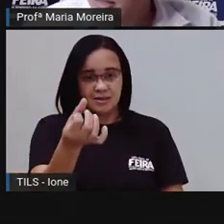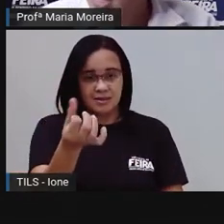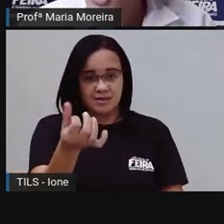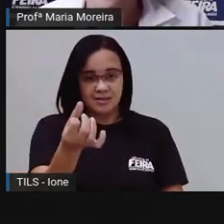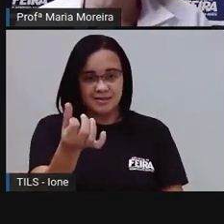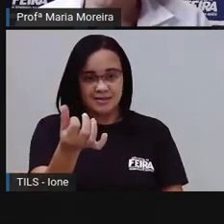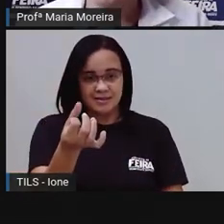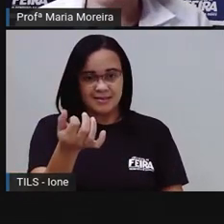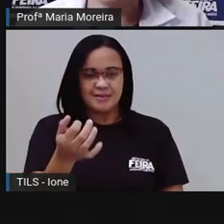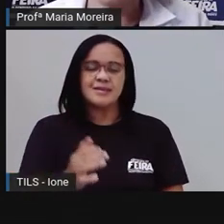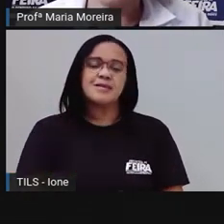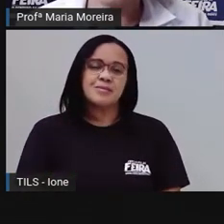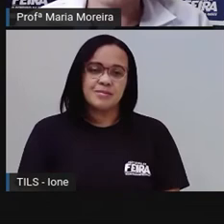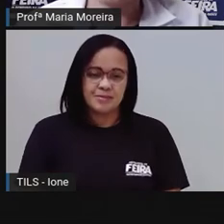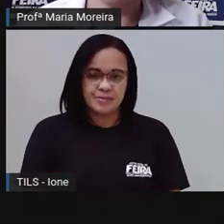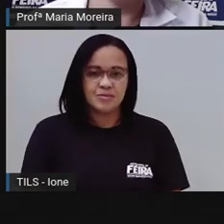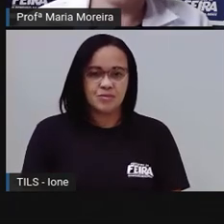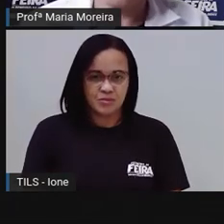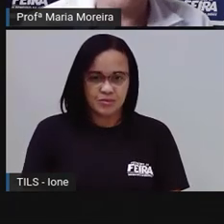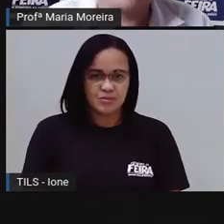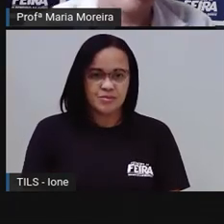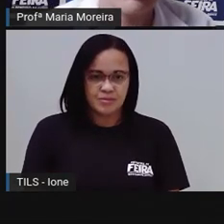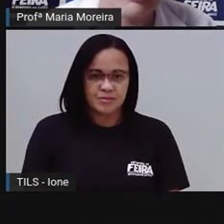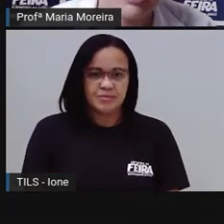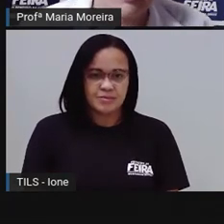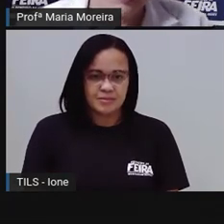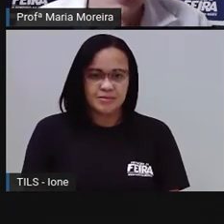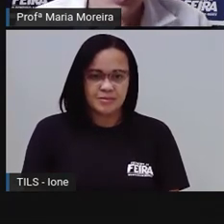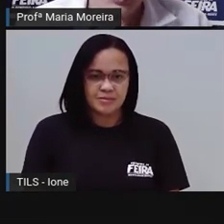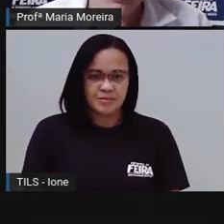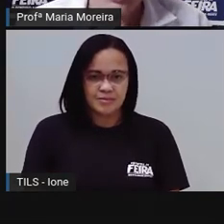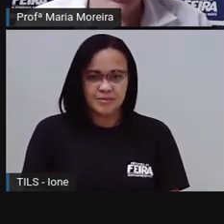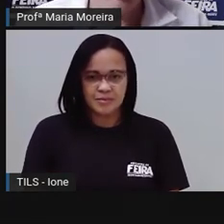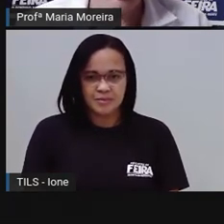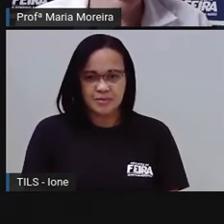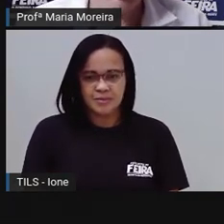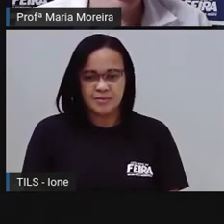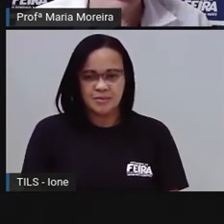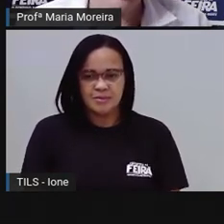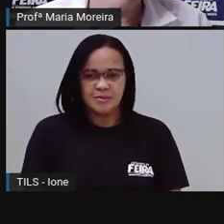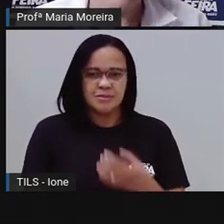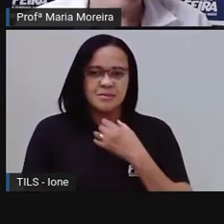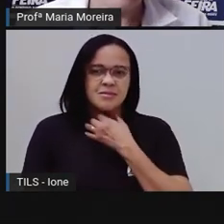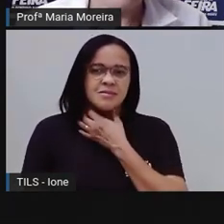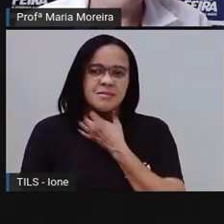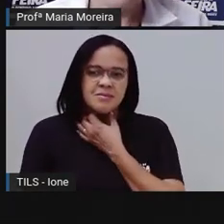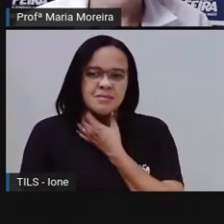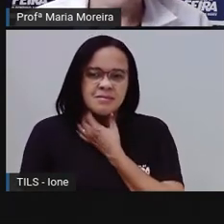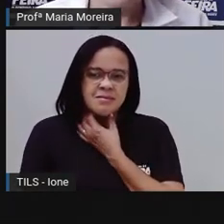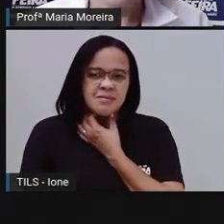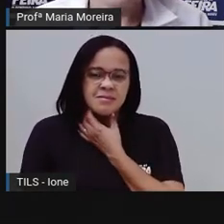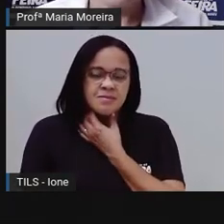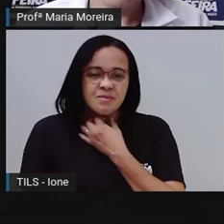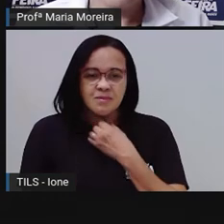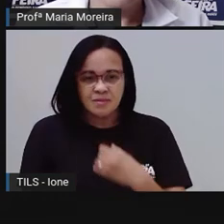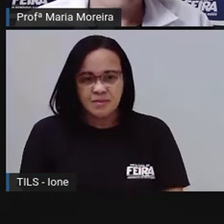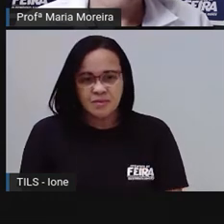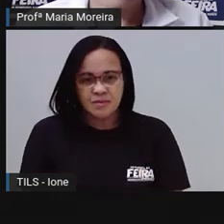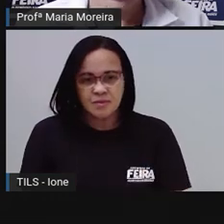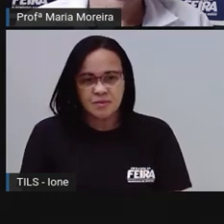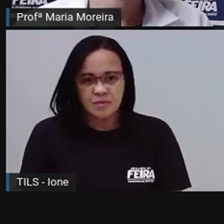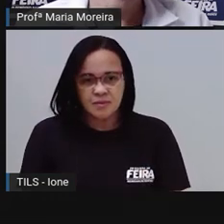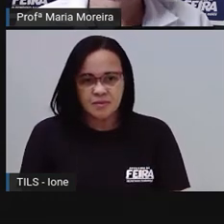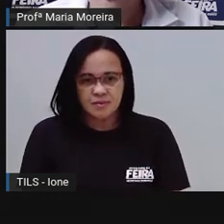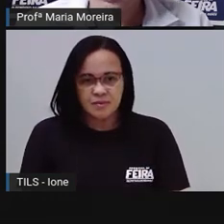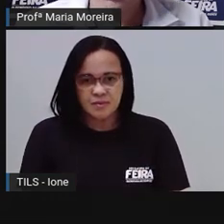Dezesseis. Aí, a Pró vai ensinar um negocinho massa aqui pra vocês agora. Deixa eu ver se estamos dentro do horário, né? Vamos lá.